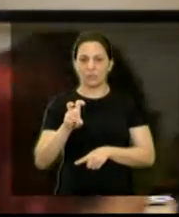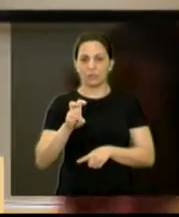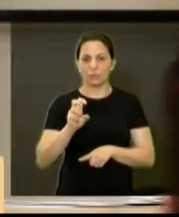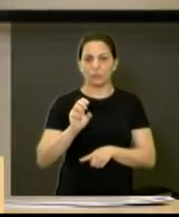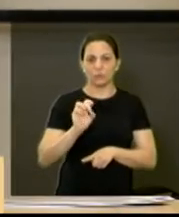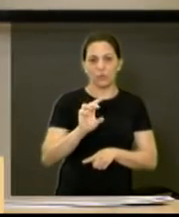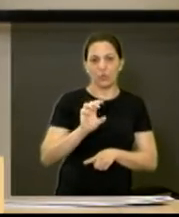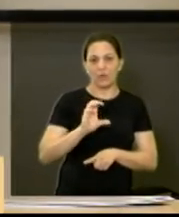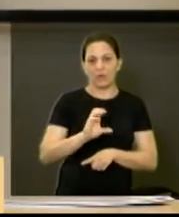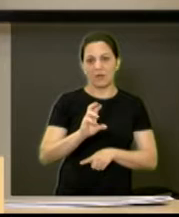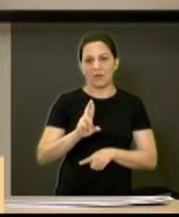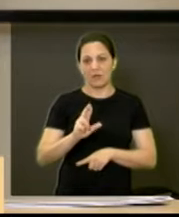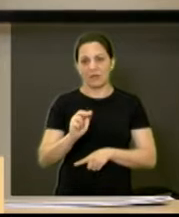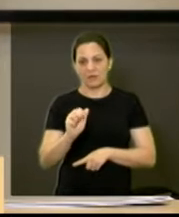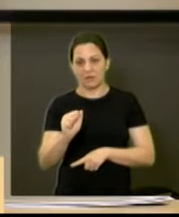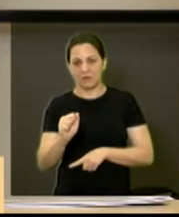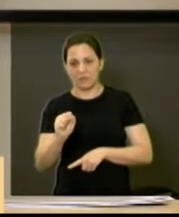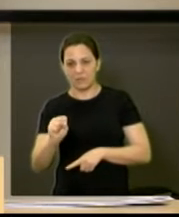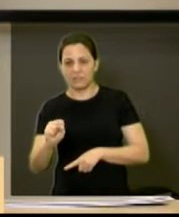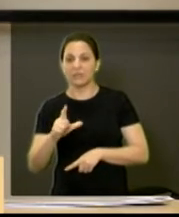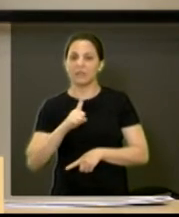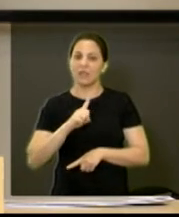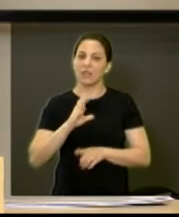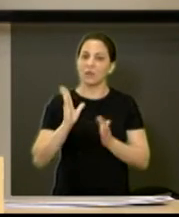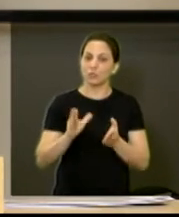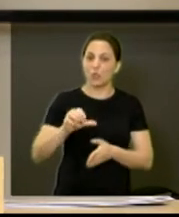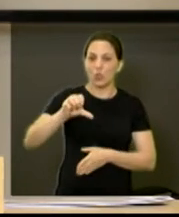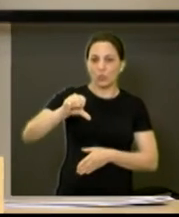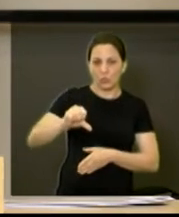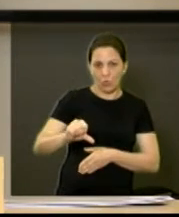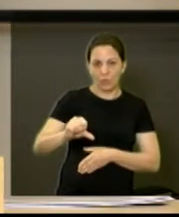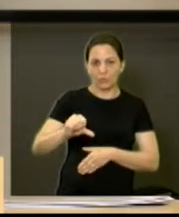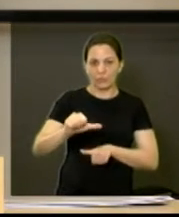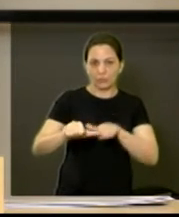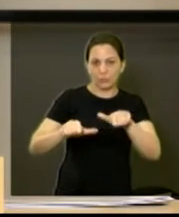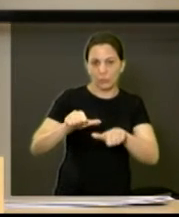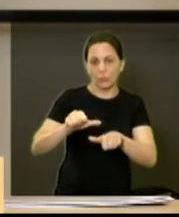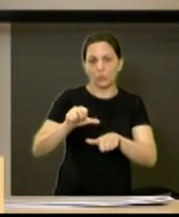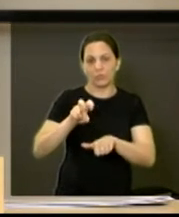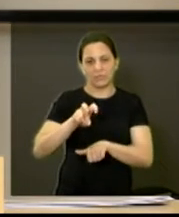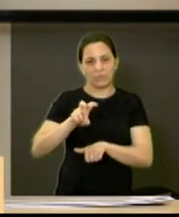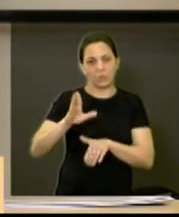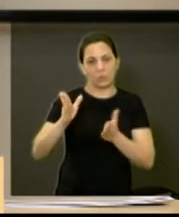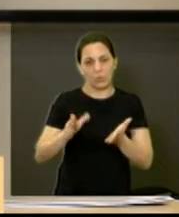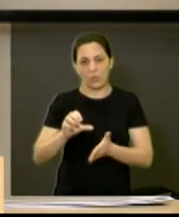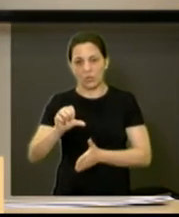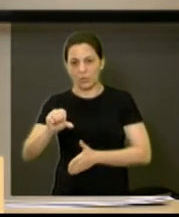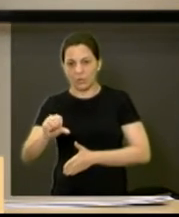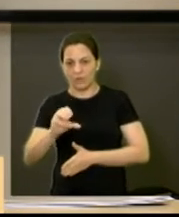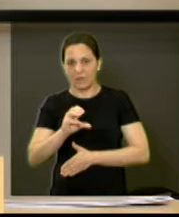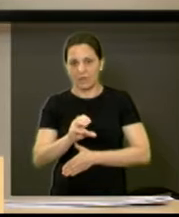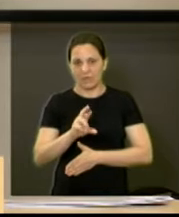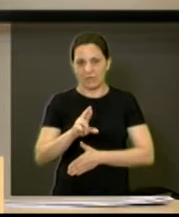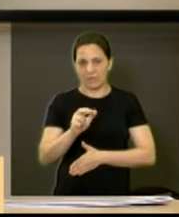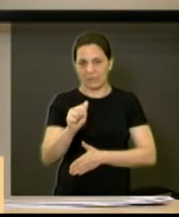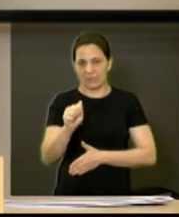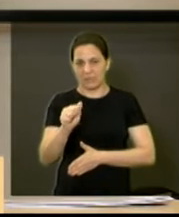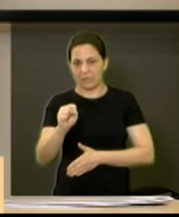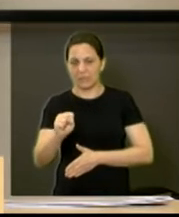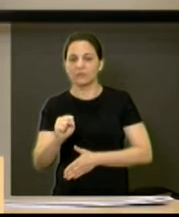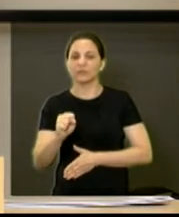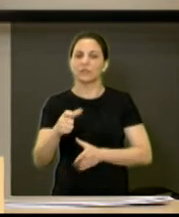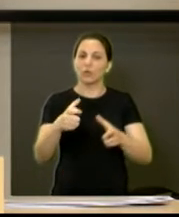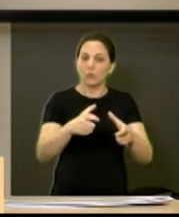hoje nós encerramos com nove CRAS no município, e cada unidade, ela